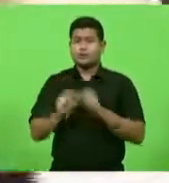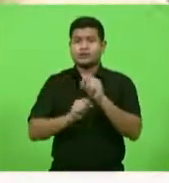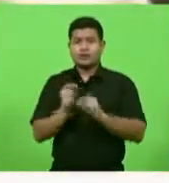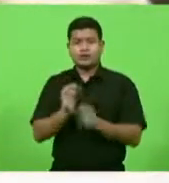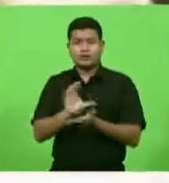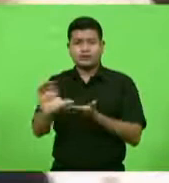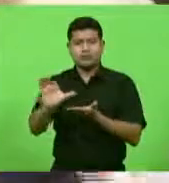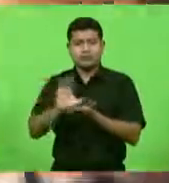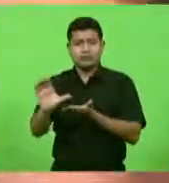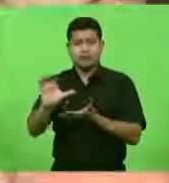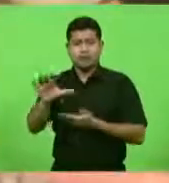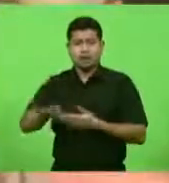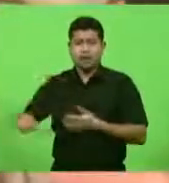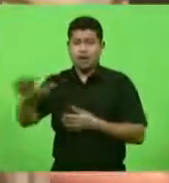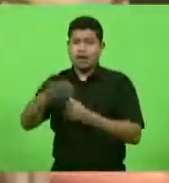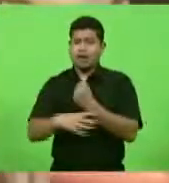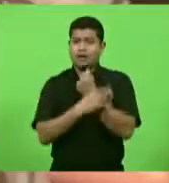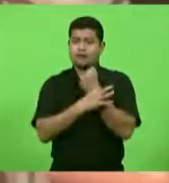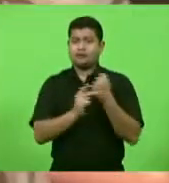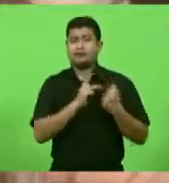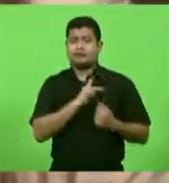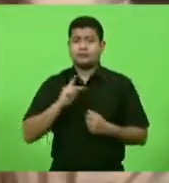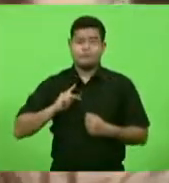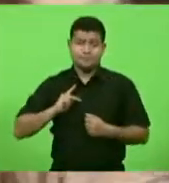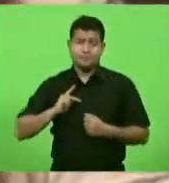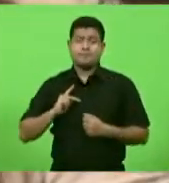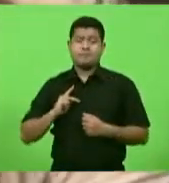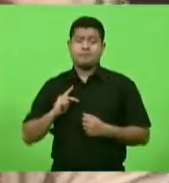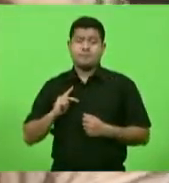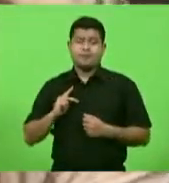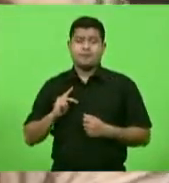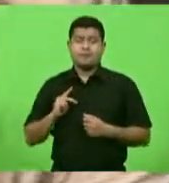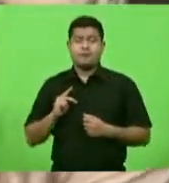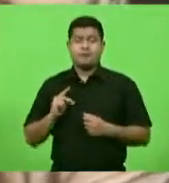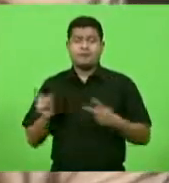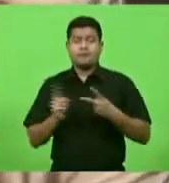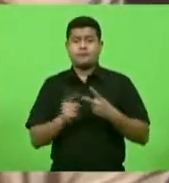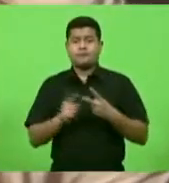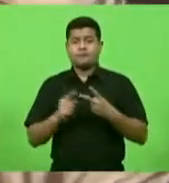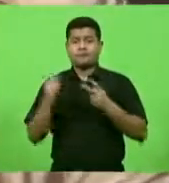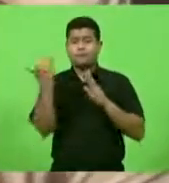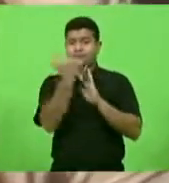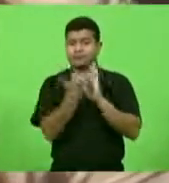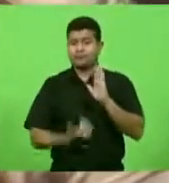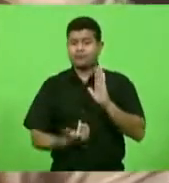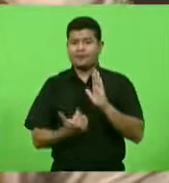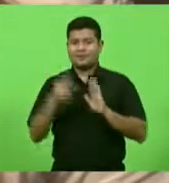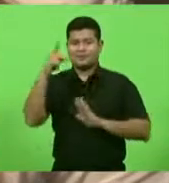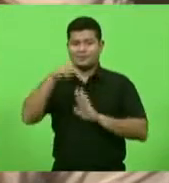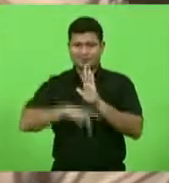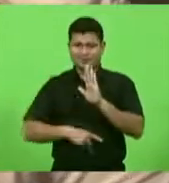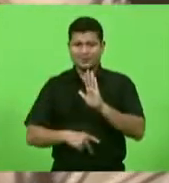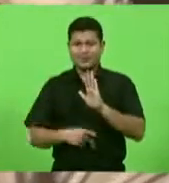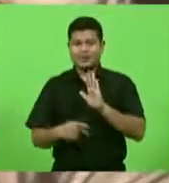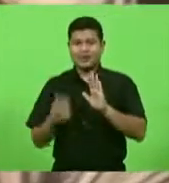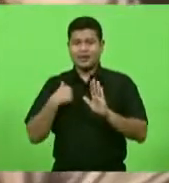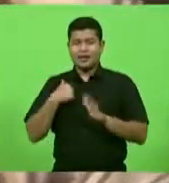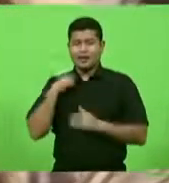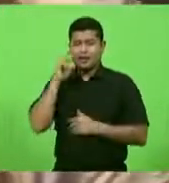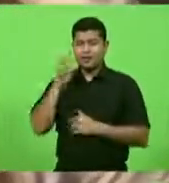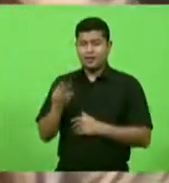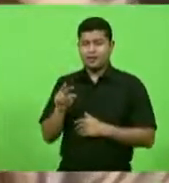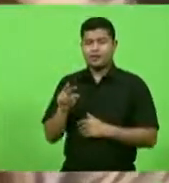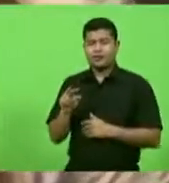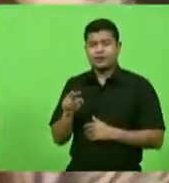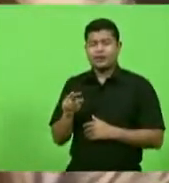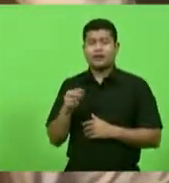para a área da segurança pública um segundo programa também que eu tive o privilégio de acompanhar ao lado do deputado